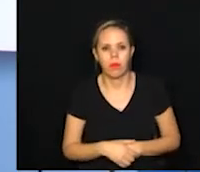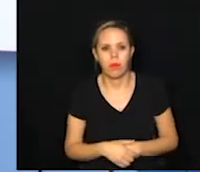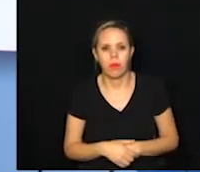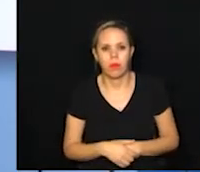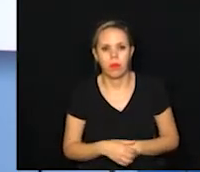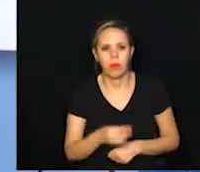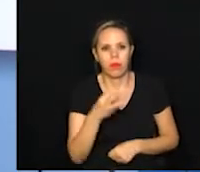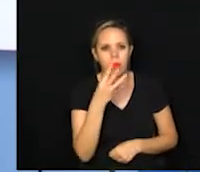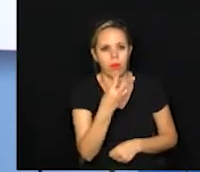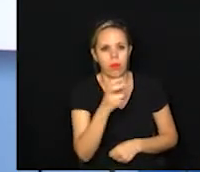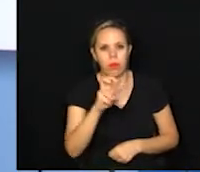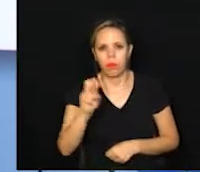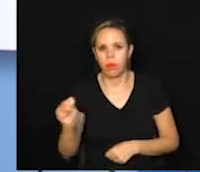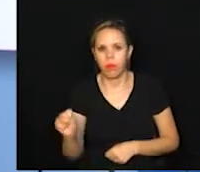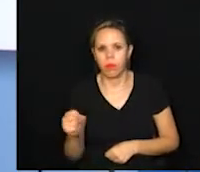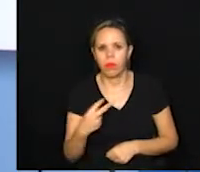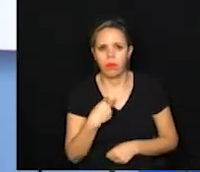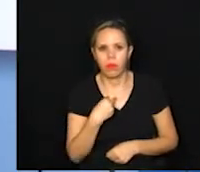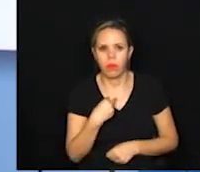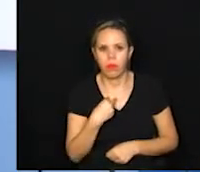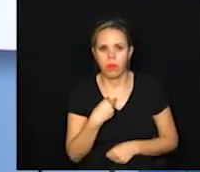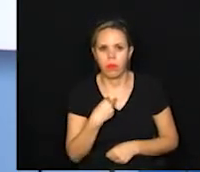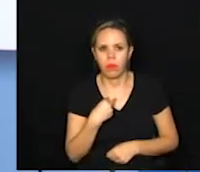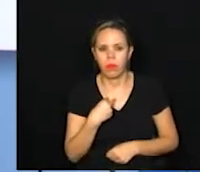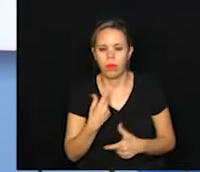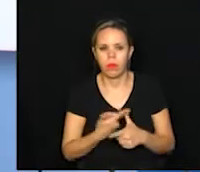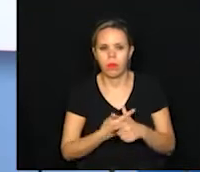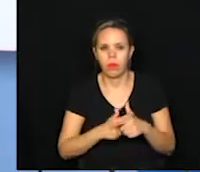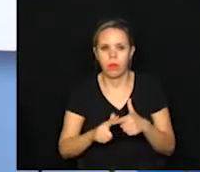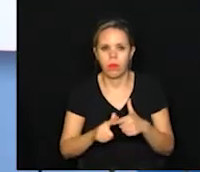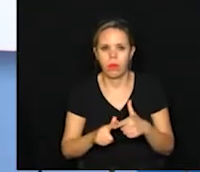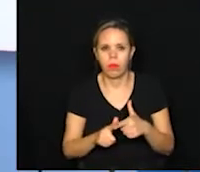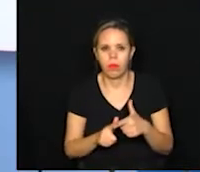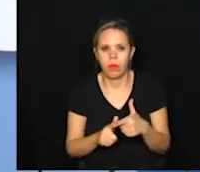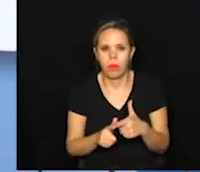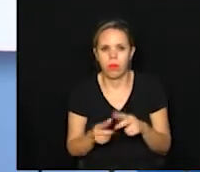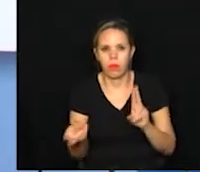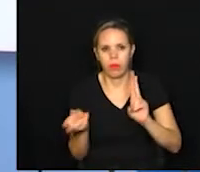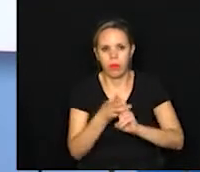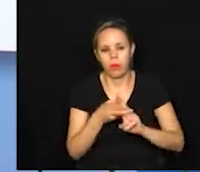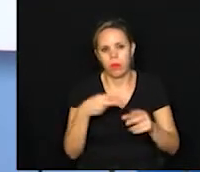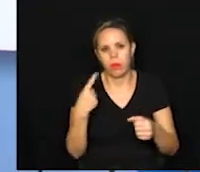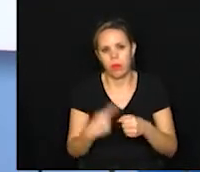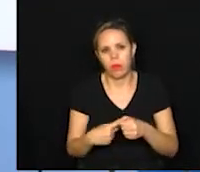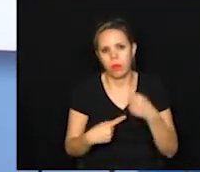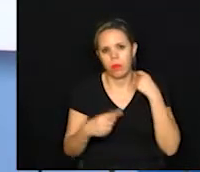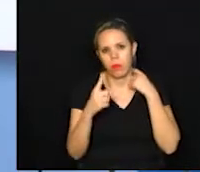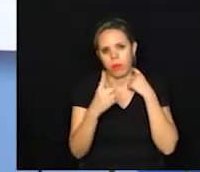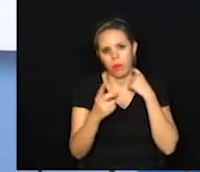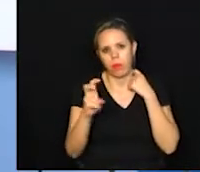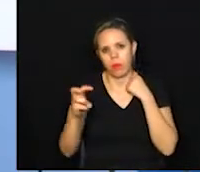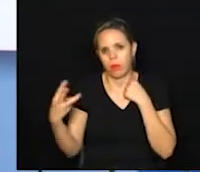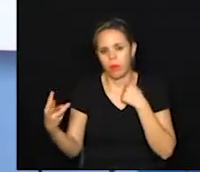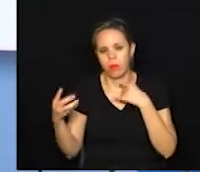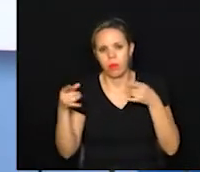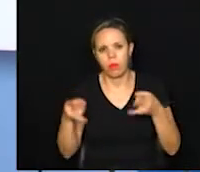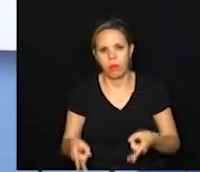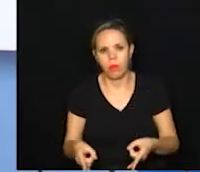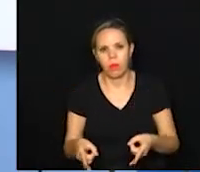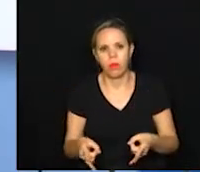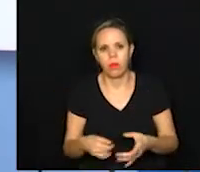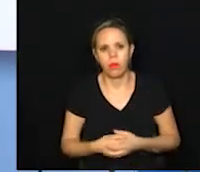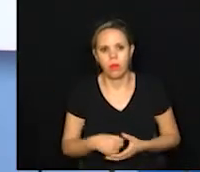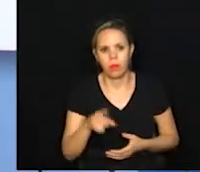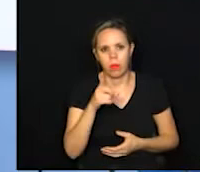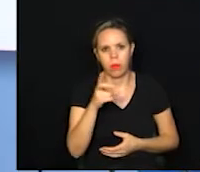358 ocupados divididos da seguinte maneira, no SUS municipal, 153 leitos, dos quais